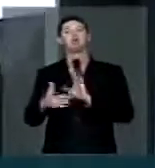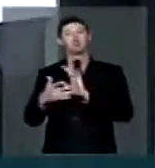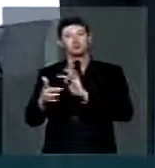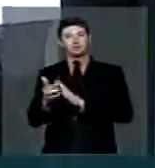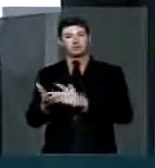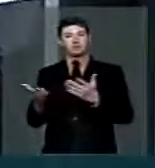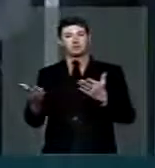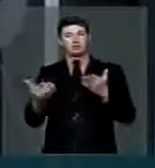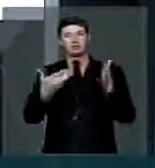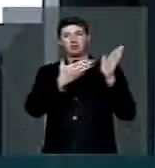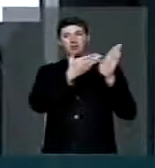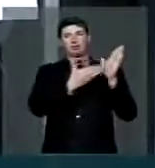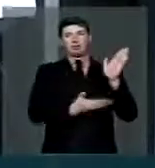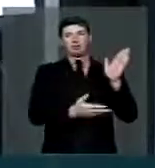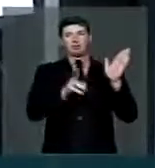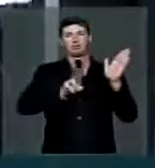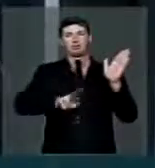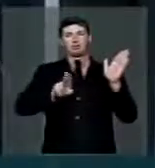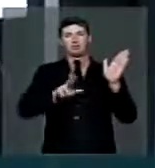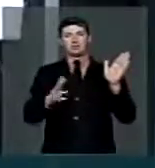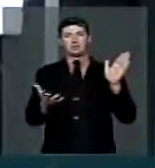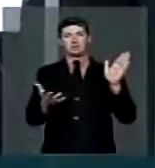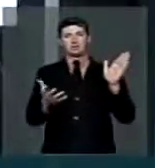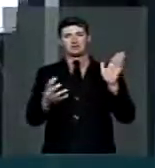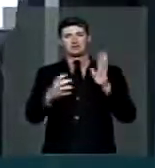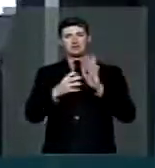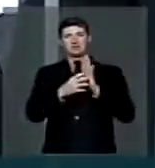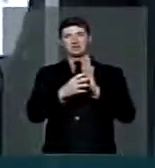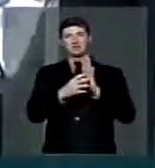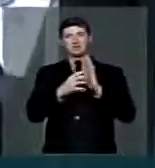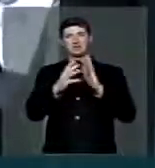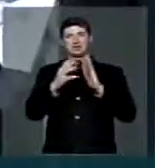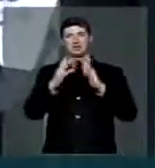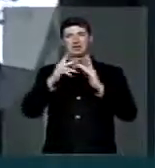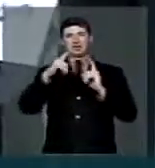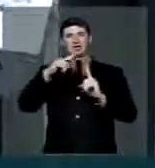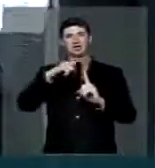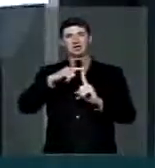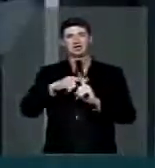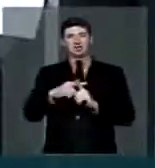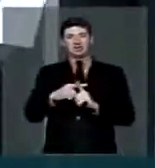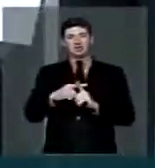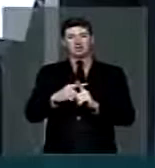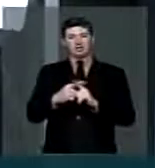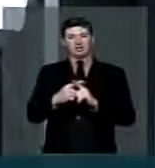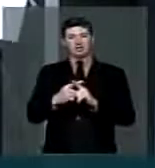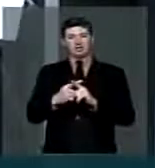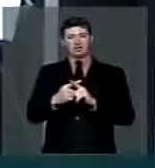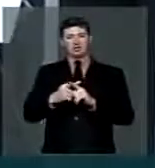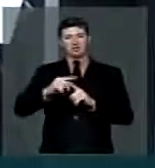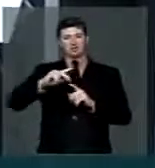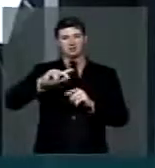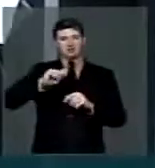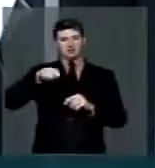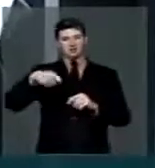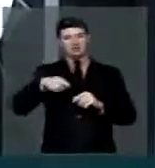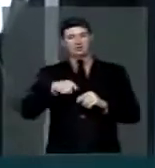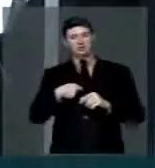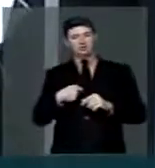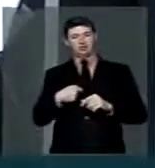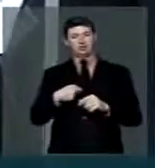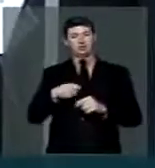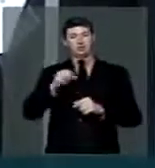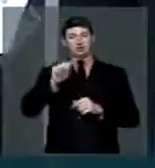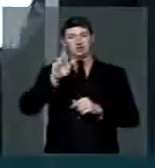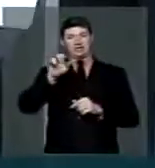aqui, usando a simbologia da igreja para se autorrepresentar. O